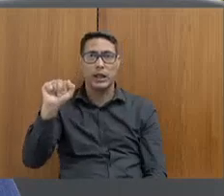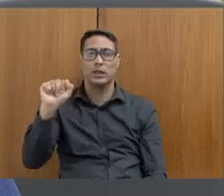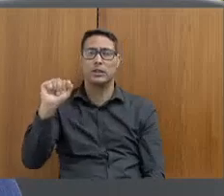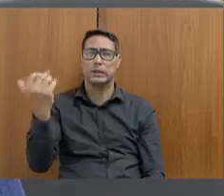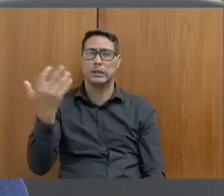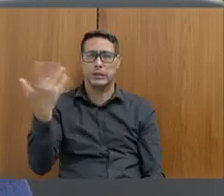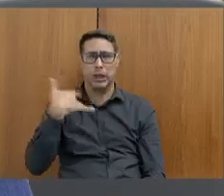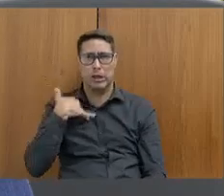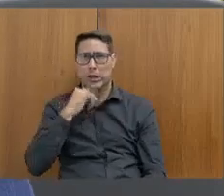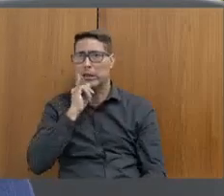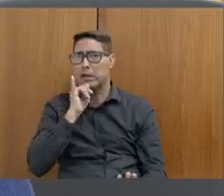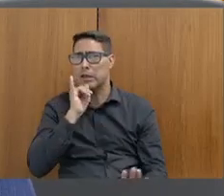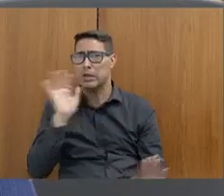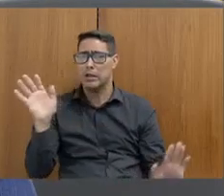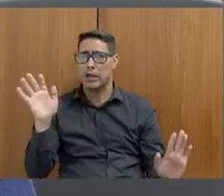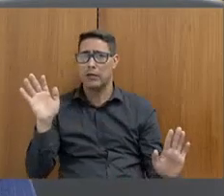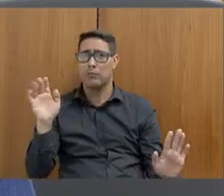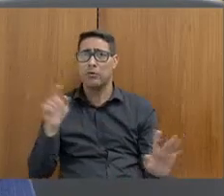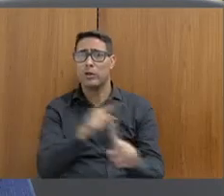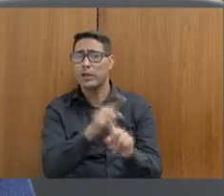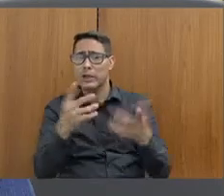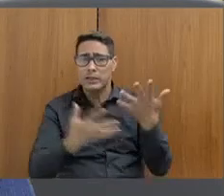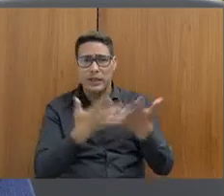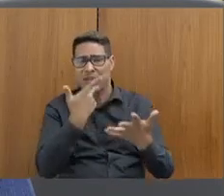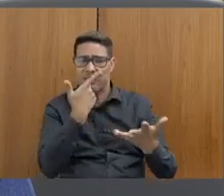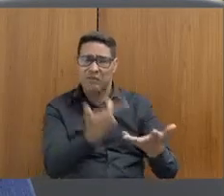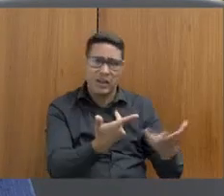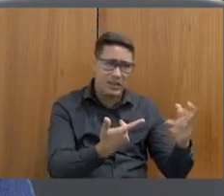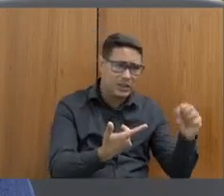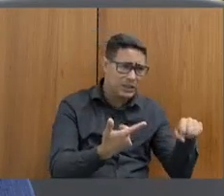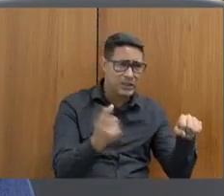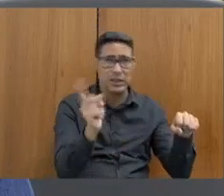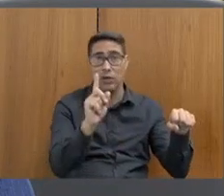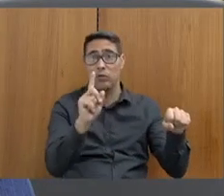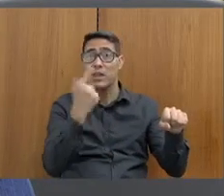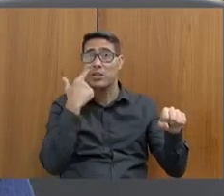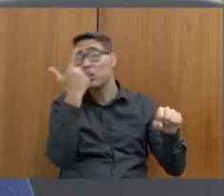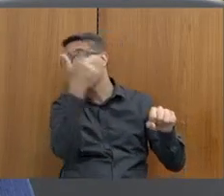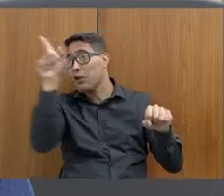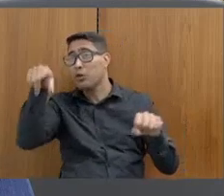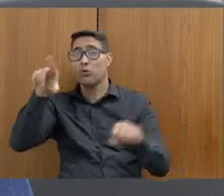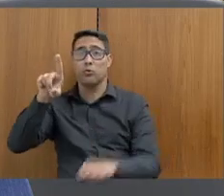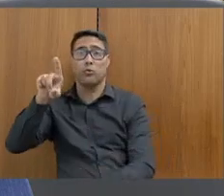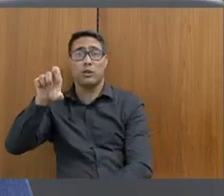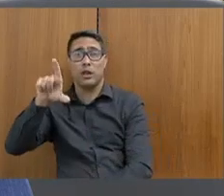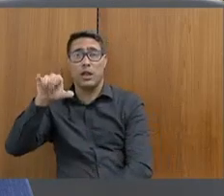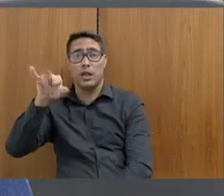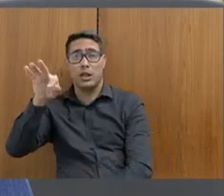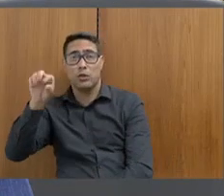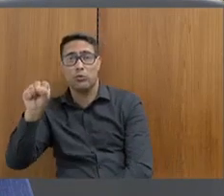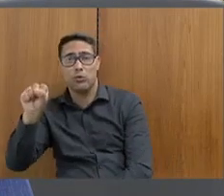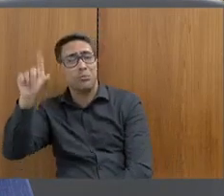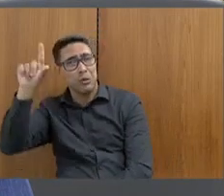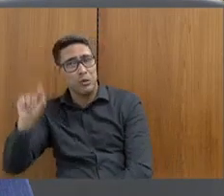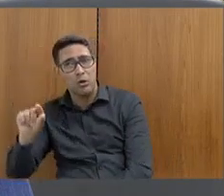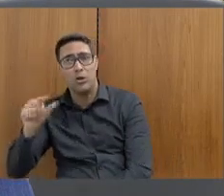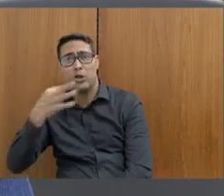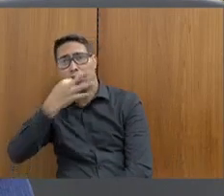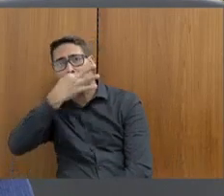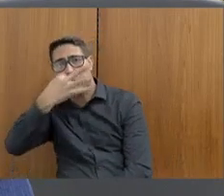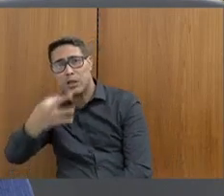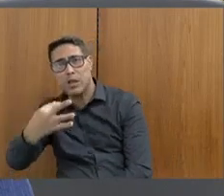e esse garantismo exacerbado nós não vemos em outros delitos menores, de opinião, de